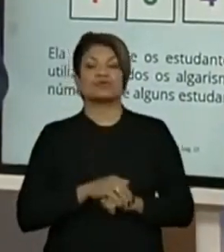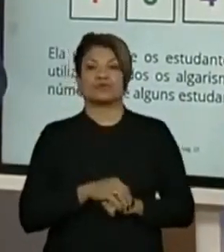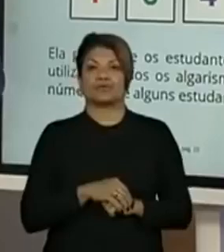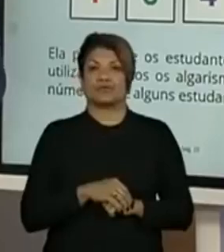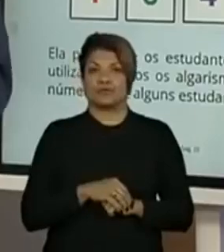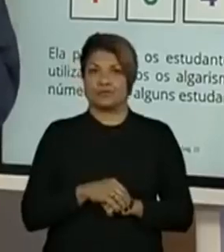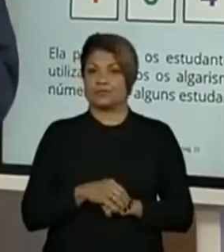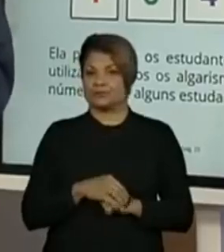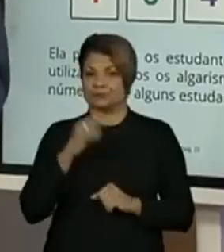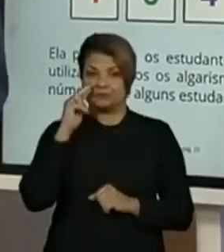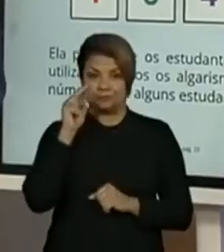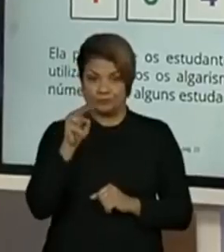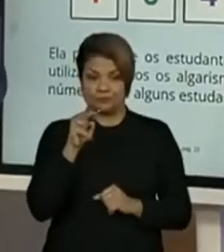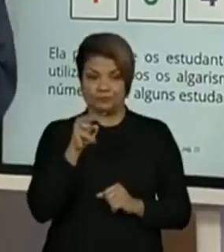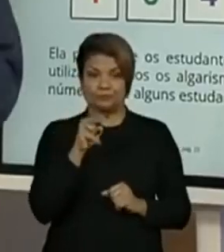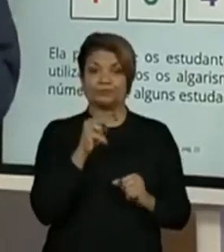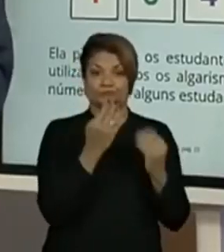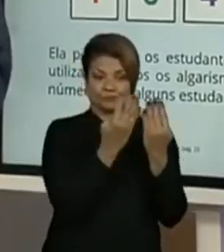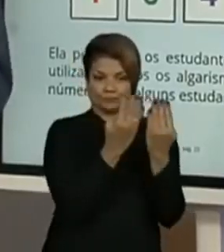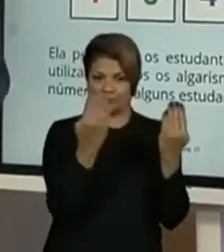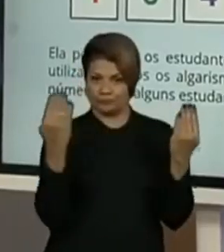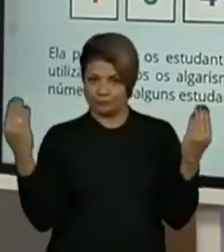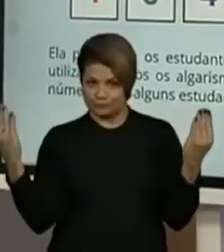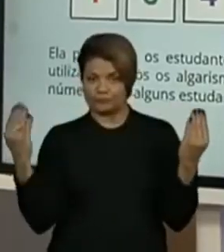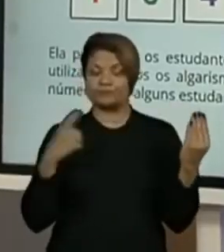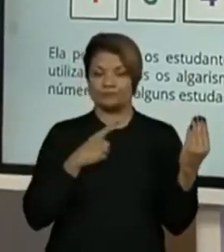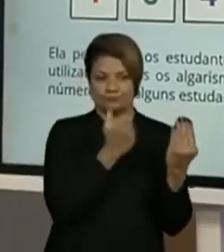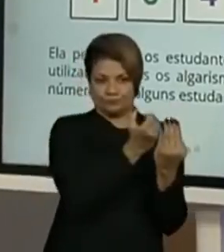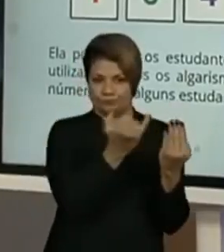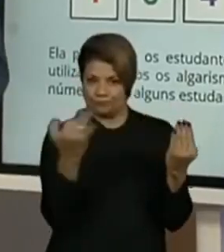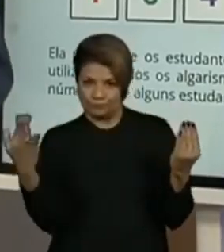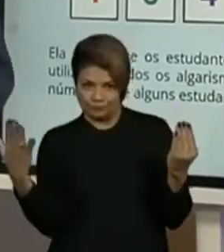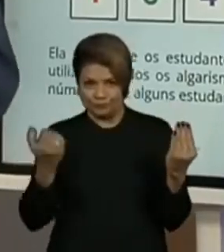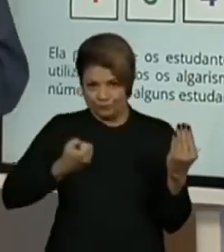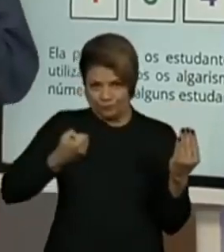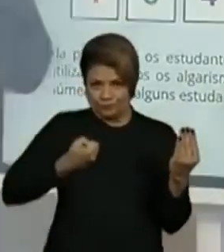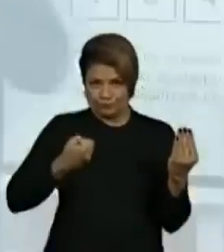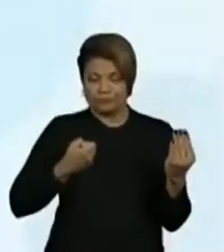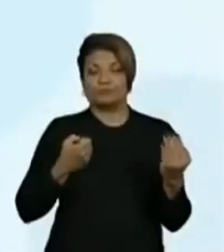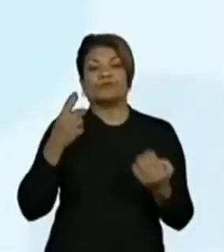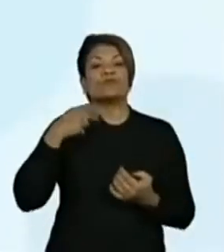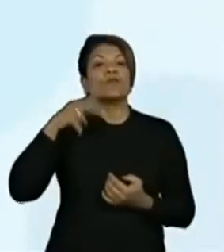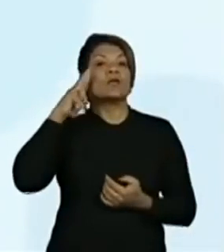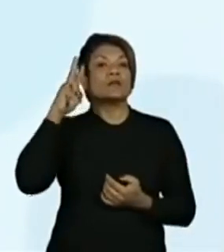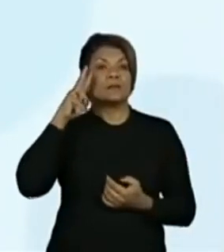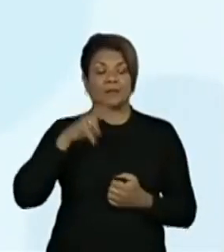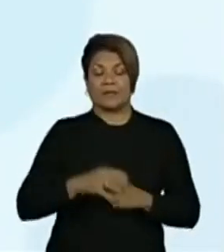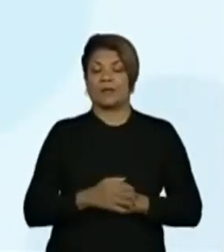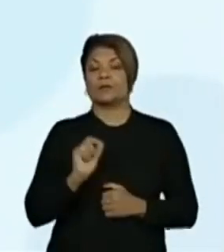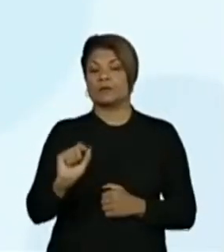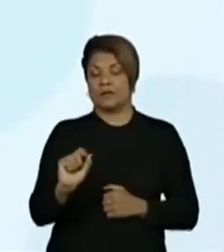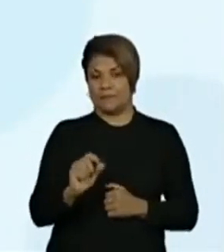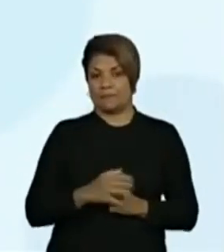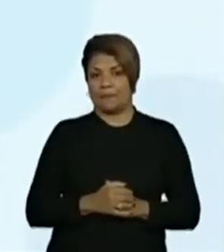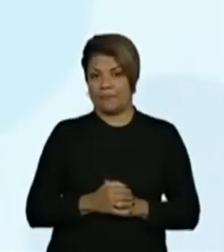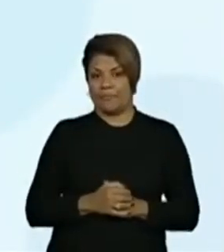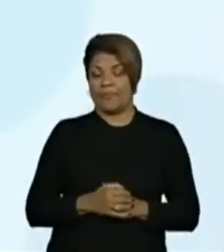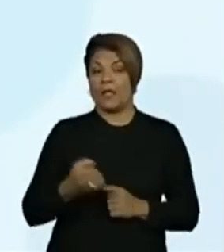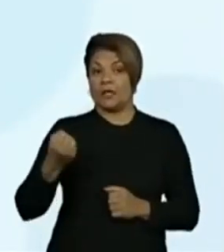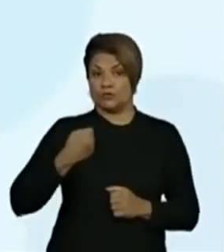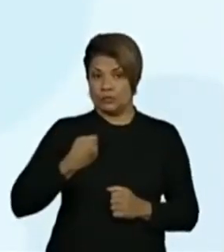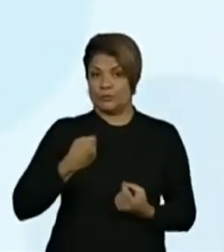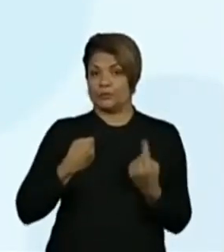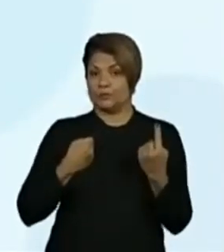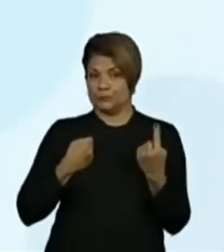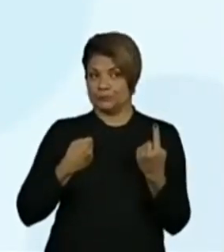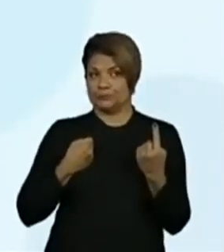para essas cartelas aí, para essas fichas numeradas, a gente vai recordar que a ficha de número 1,